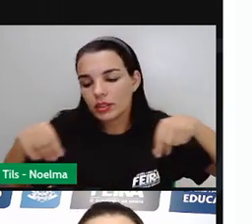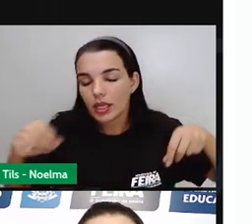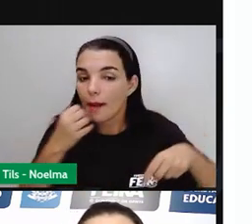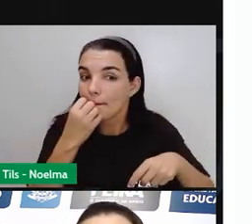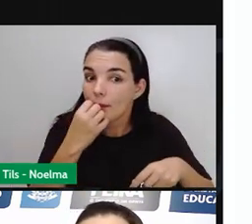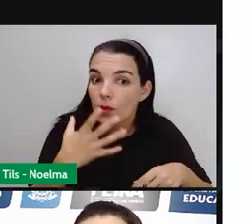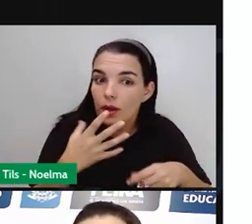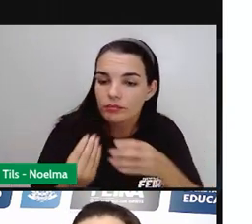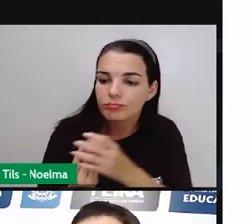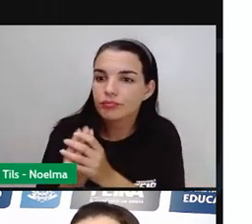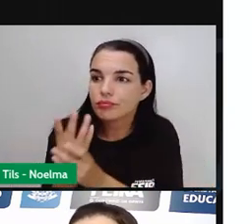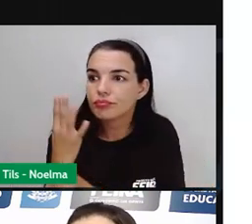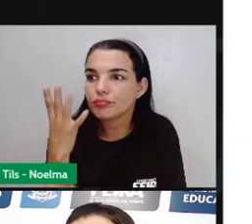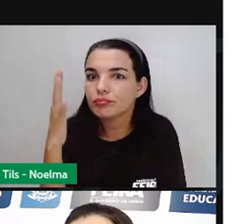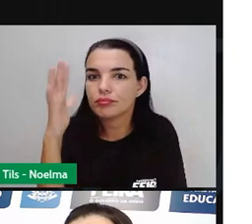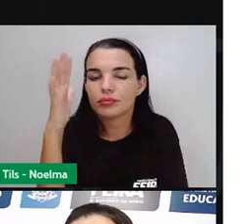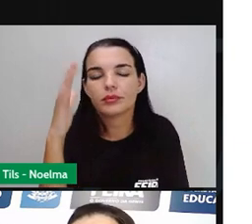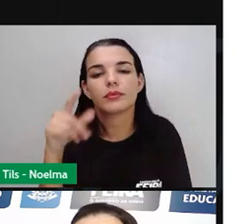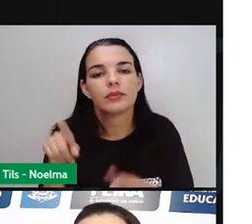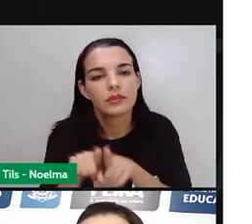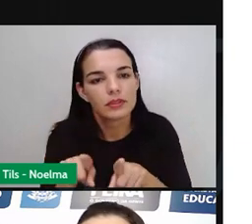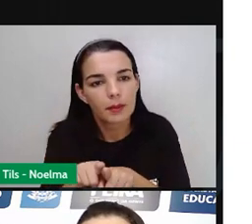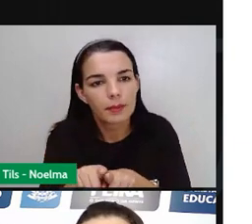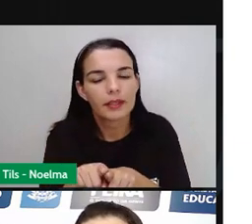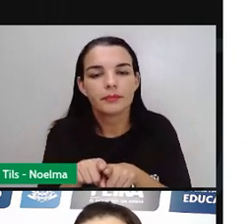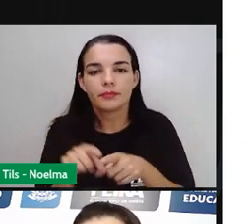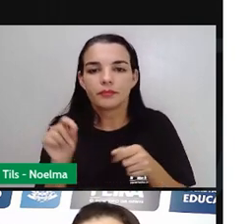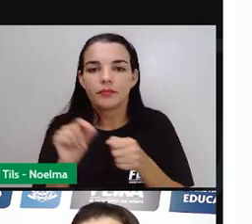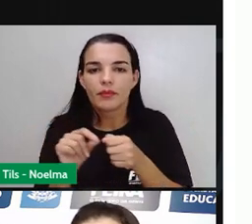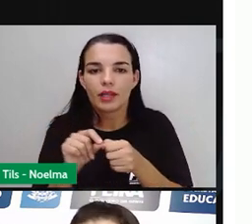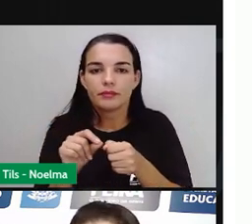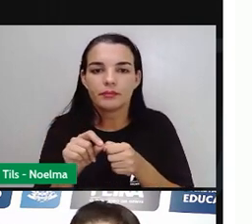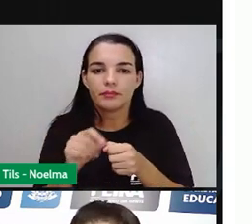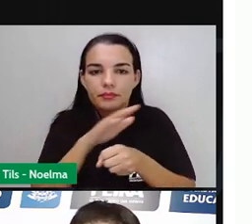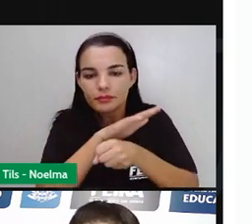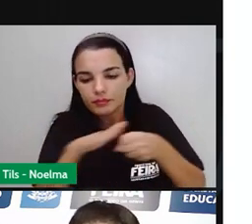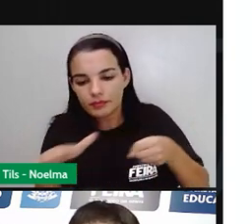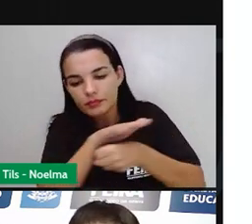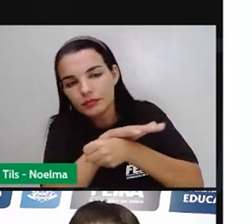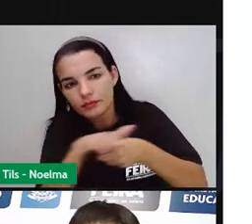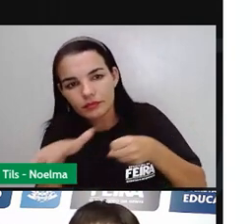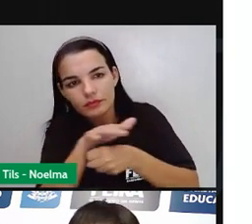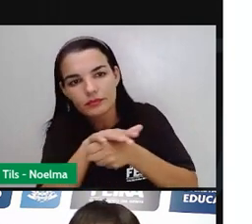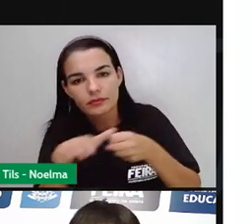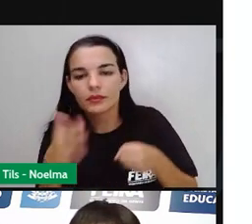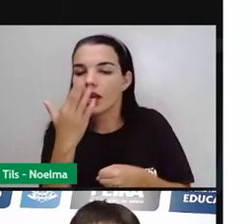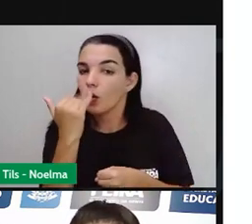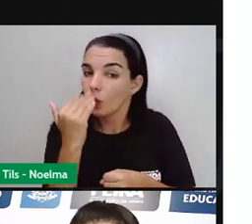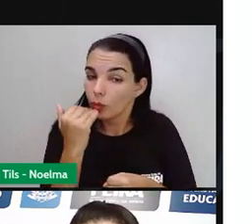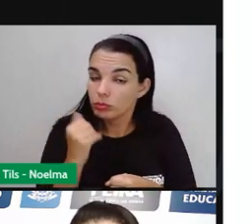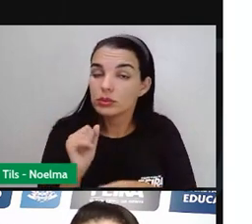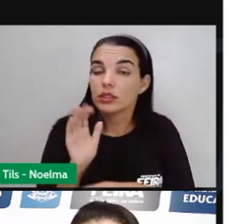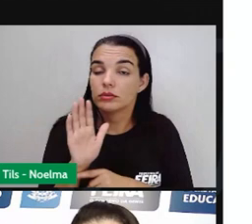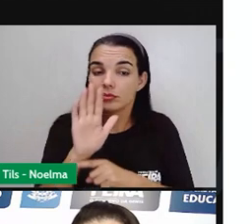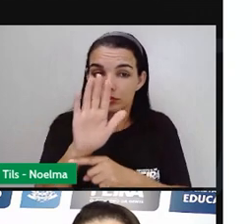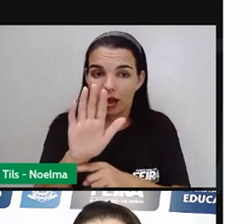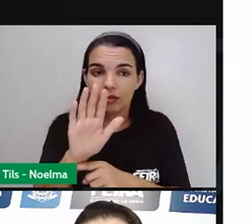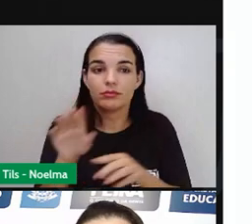como o hábito de consumir mais legumes e verduras também vieram aí das contribuições dos imigrantes.